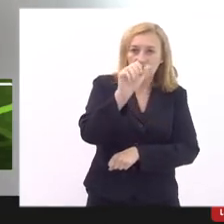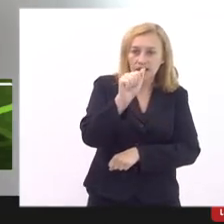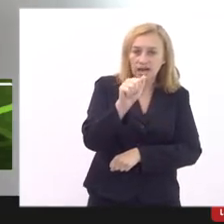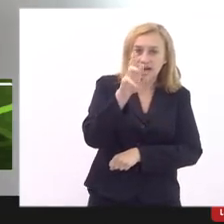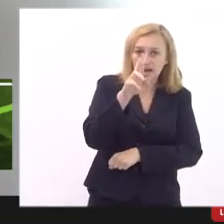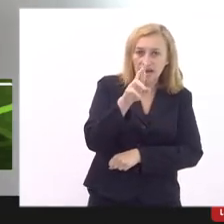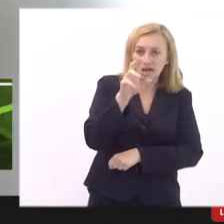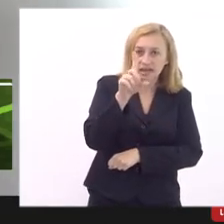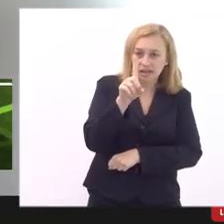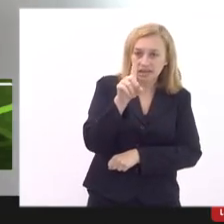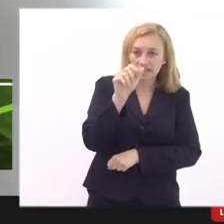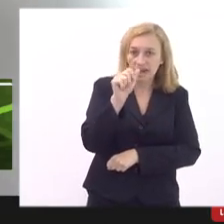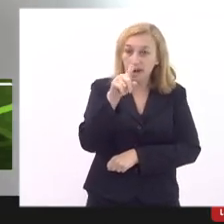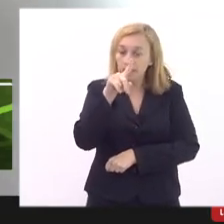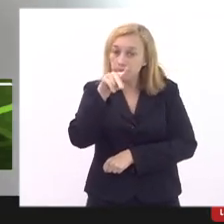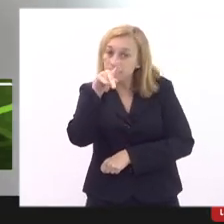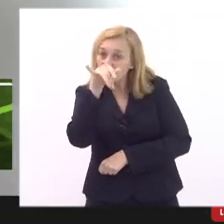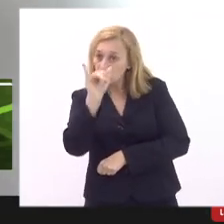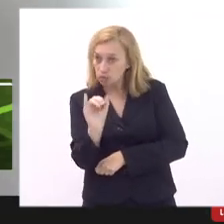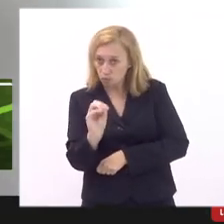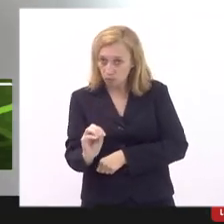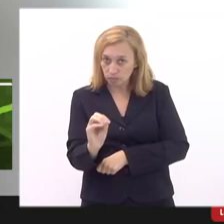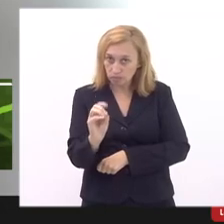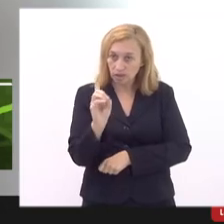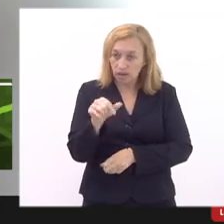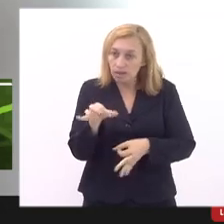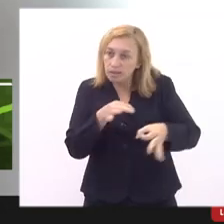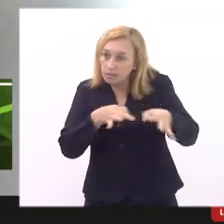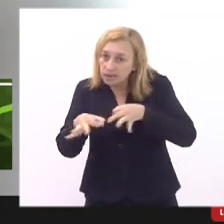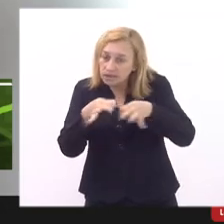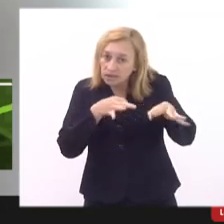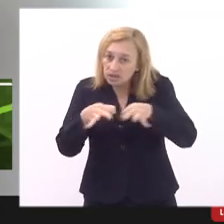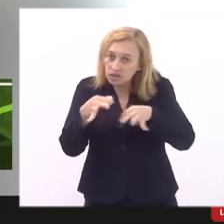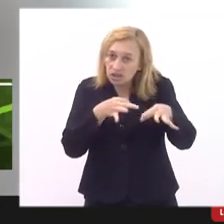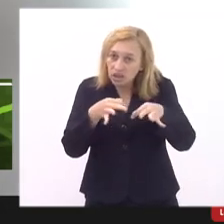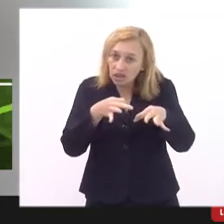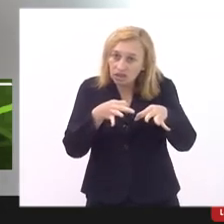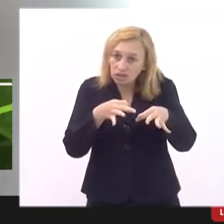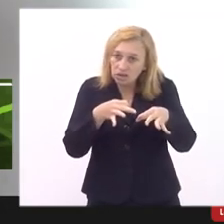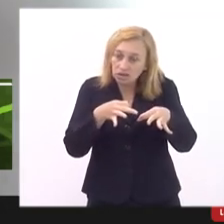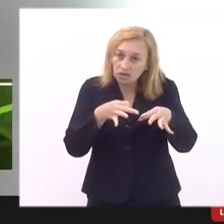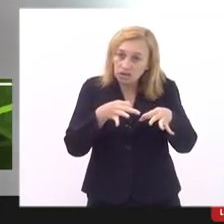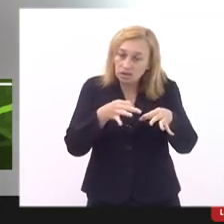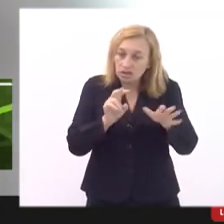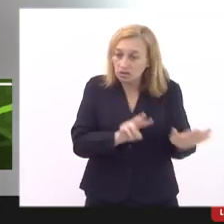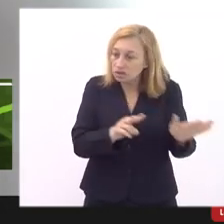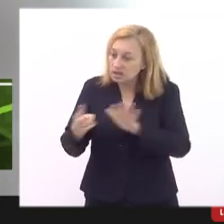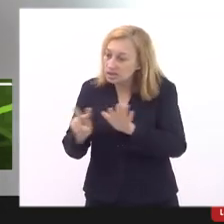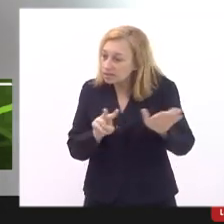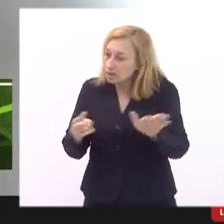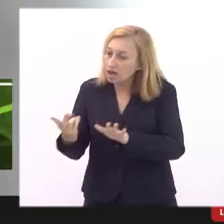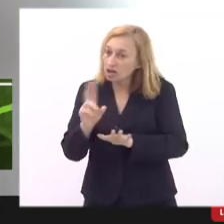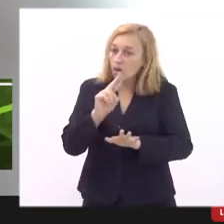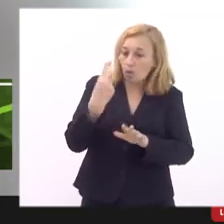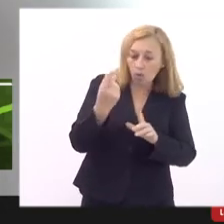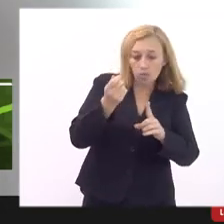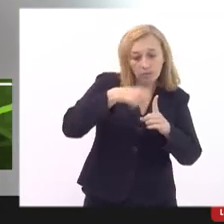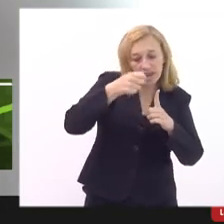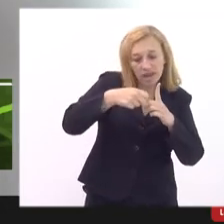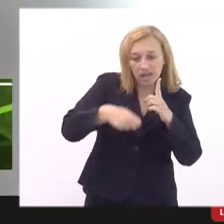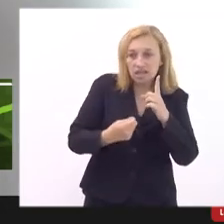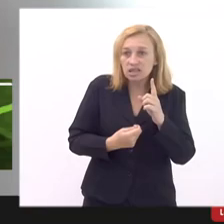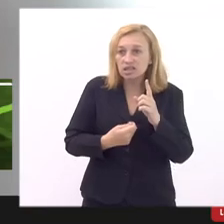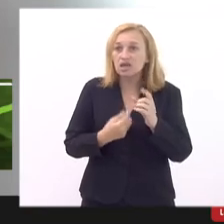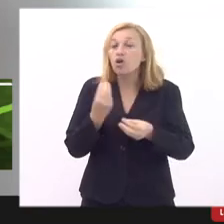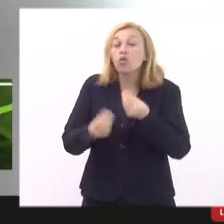considerando isso então esse cardápio ele é planejado mensalmente então como é que esse cardápio pode ser pensado de